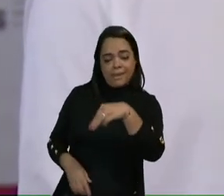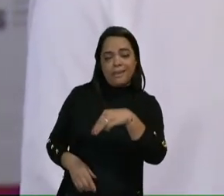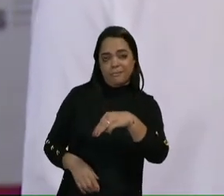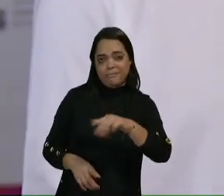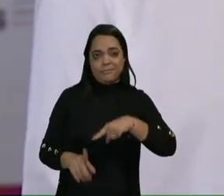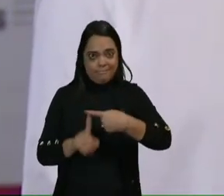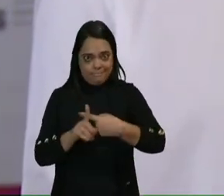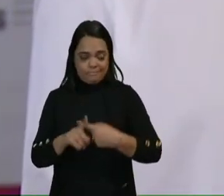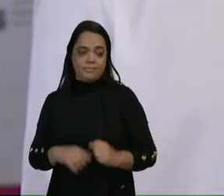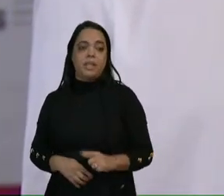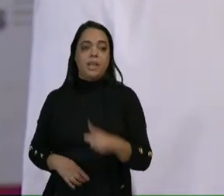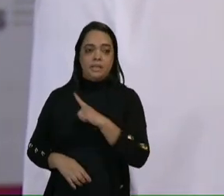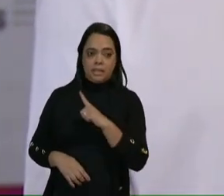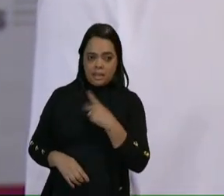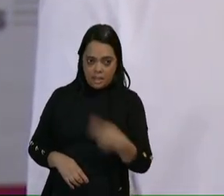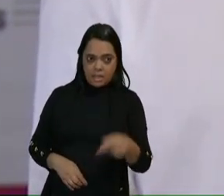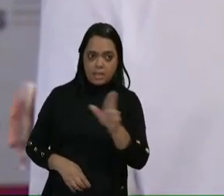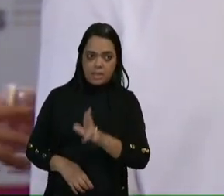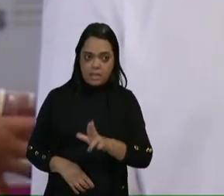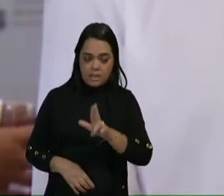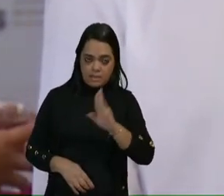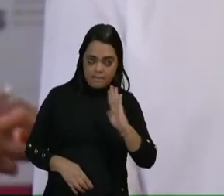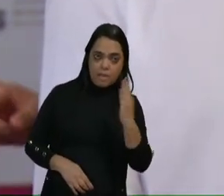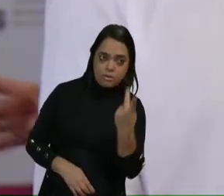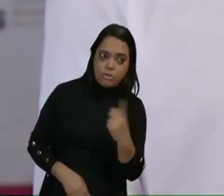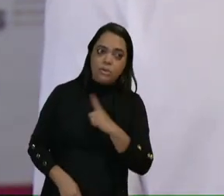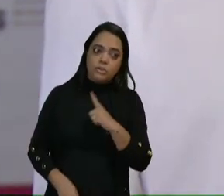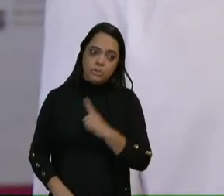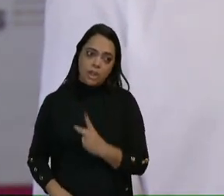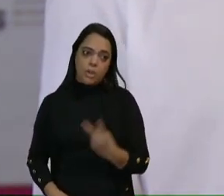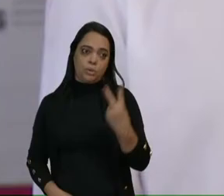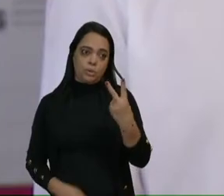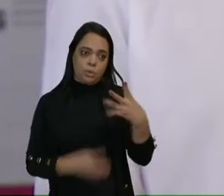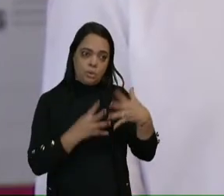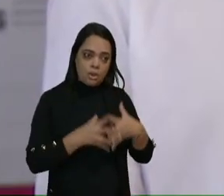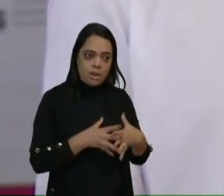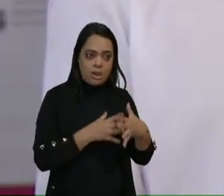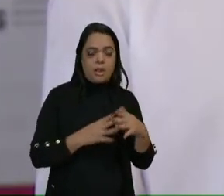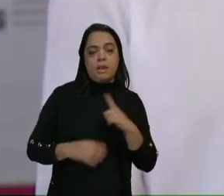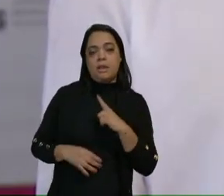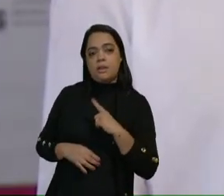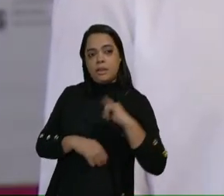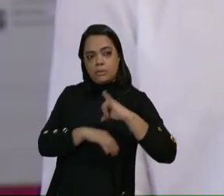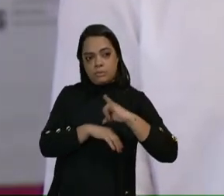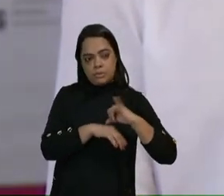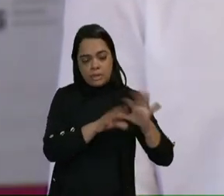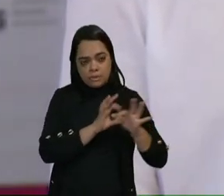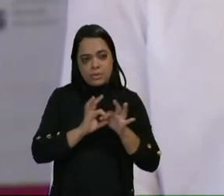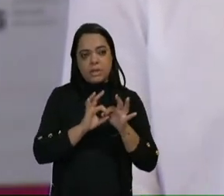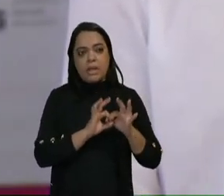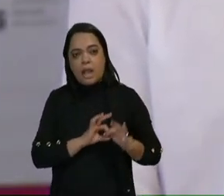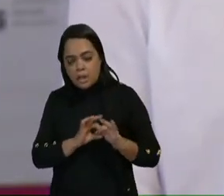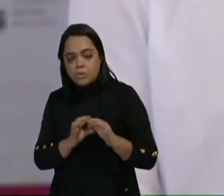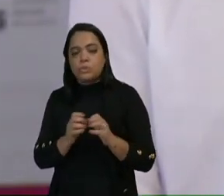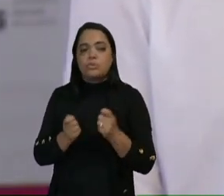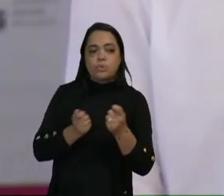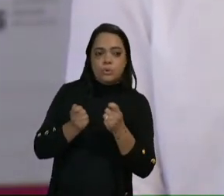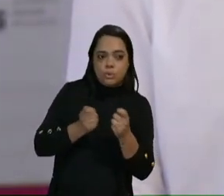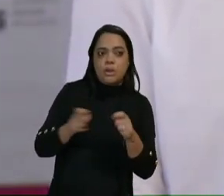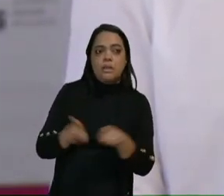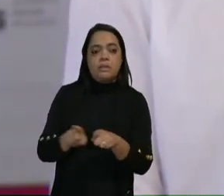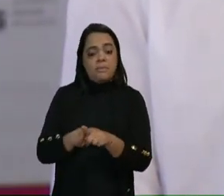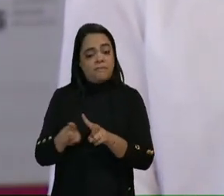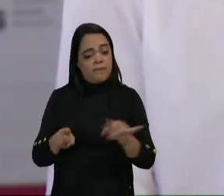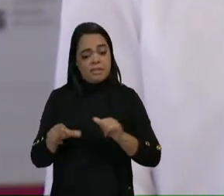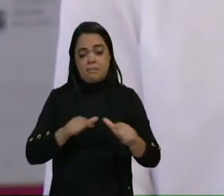gente tem essas carretas aqui em Belo Horizonte, que nós temos duas, do Centro Integrado de Comando e Controle, e essas carretas vão atuar exclusivamente em Belo Horizonte.